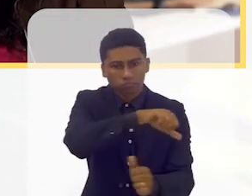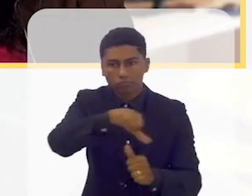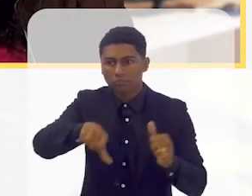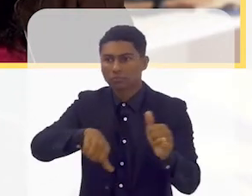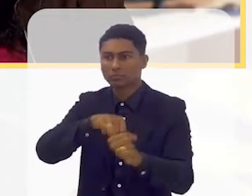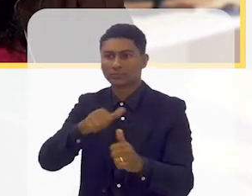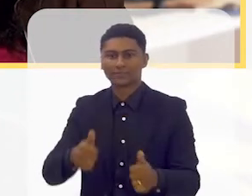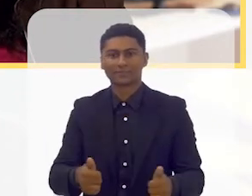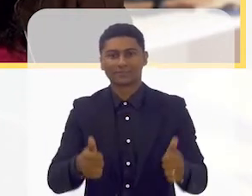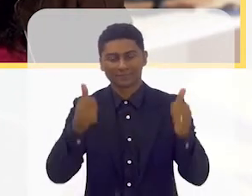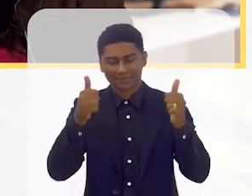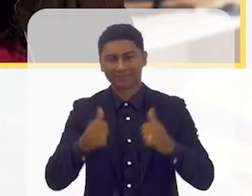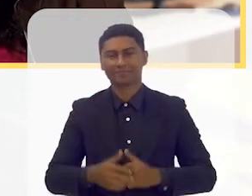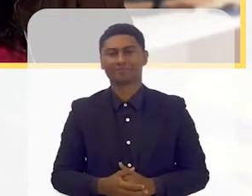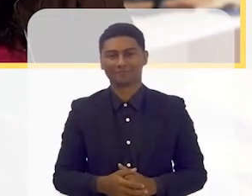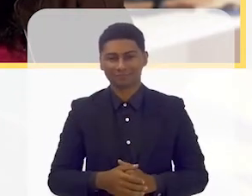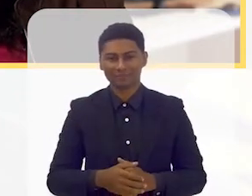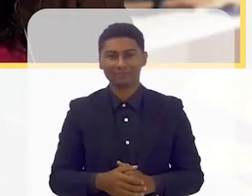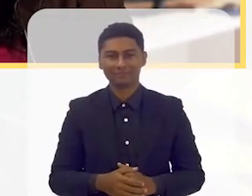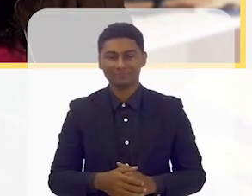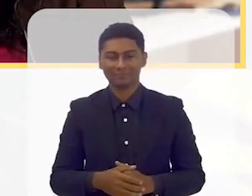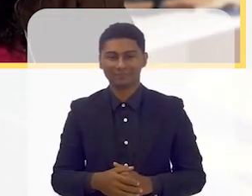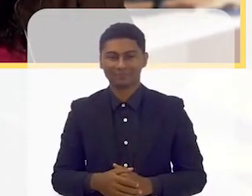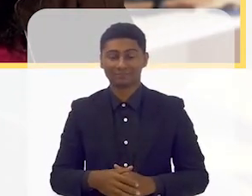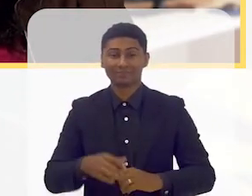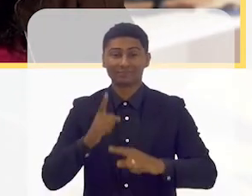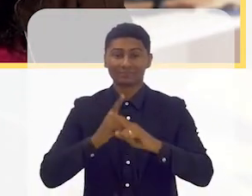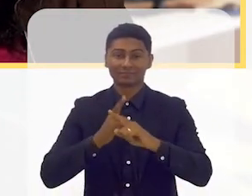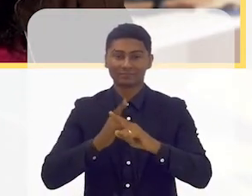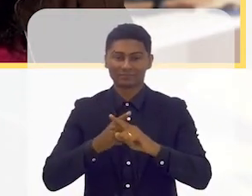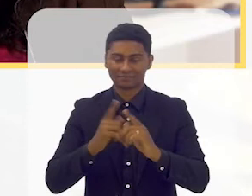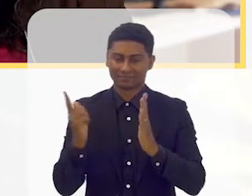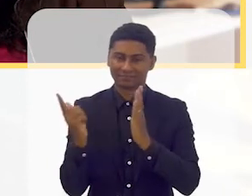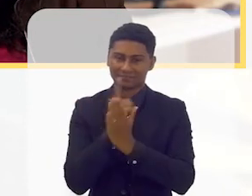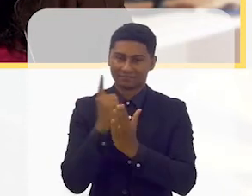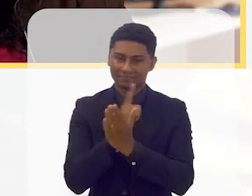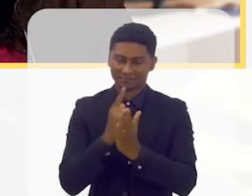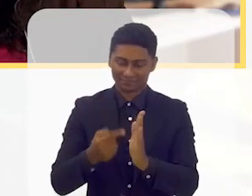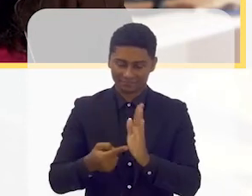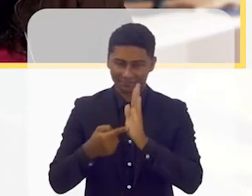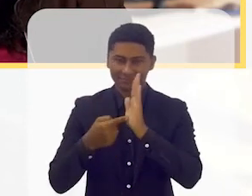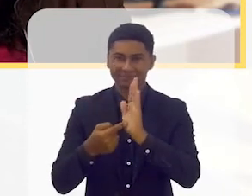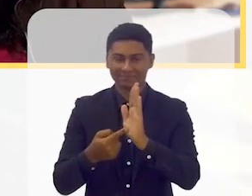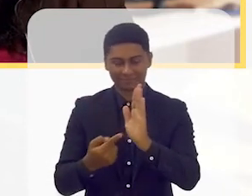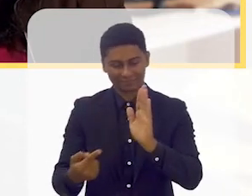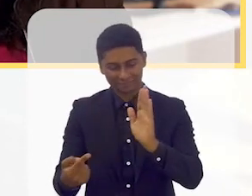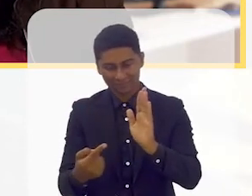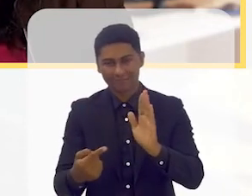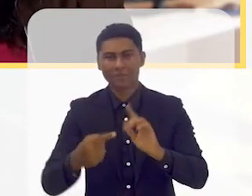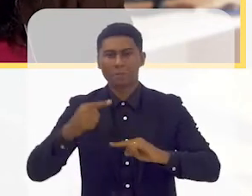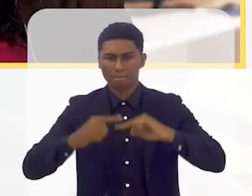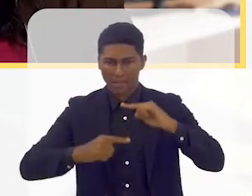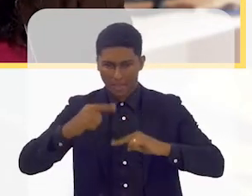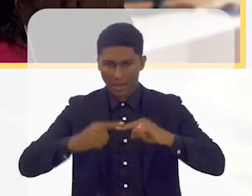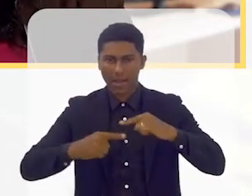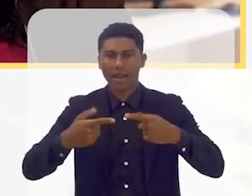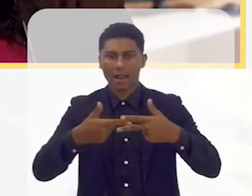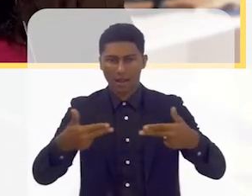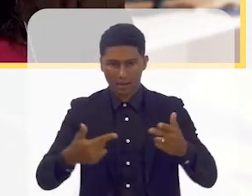conseguir levar um produto um livro não deixa de não ser um produto não é? um produto sim